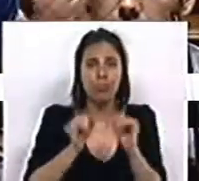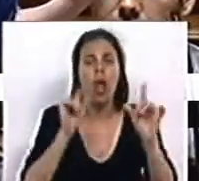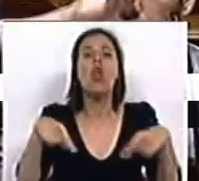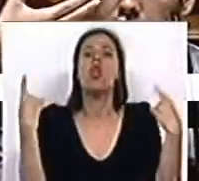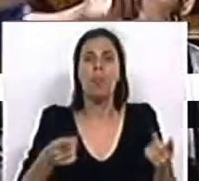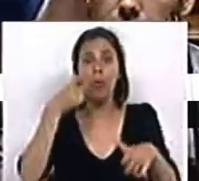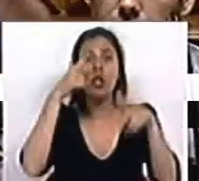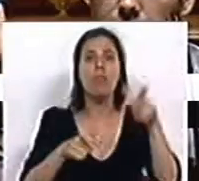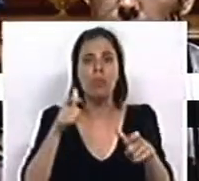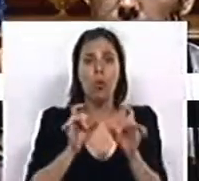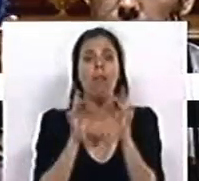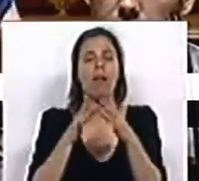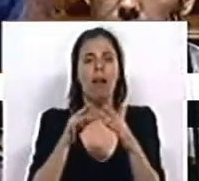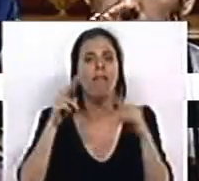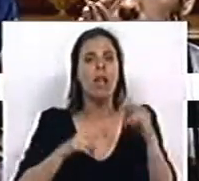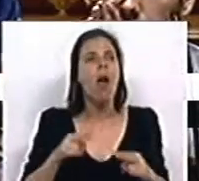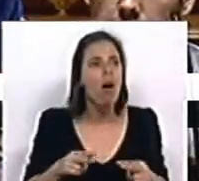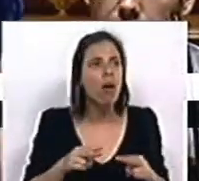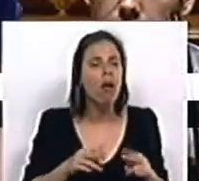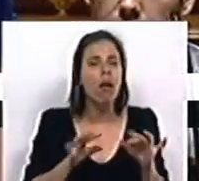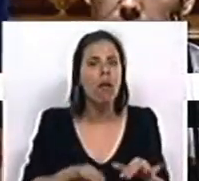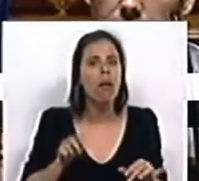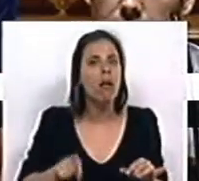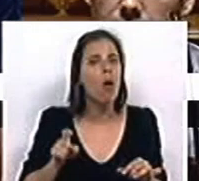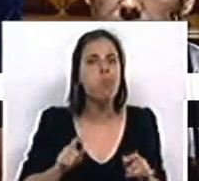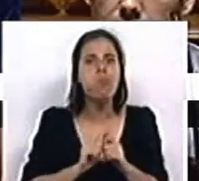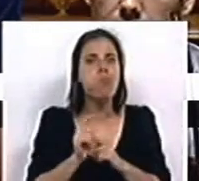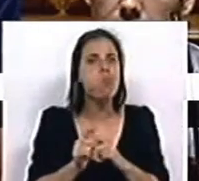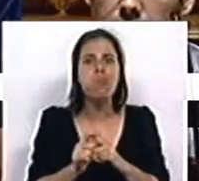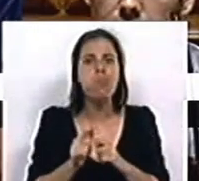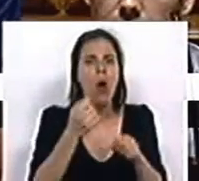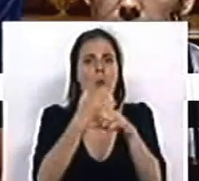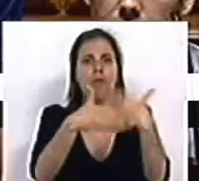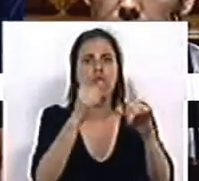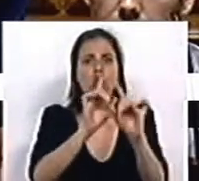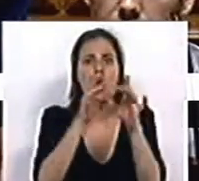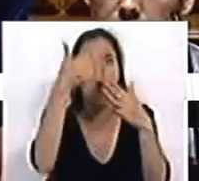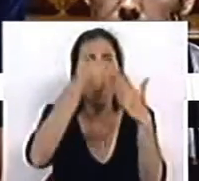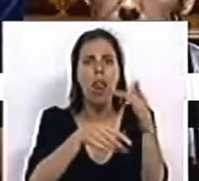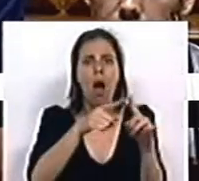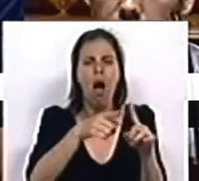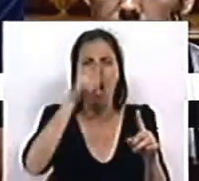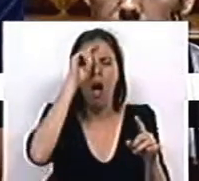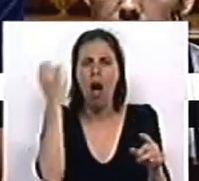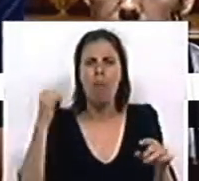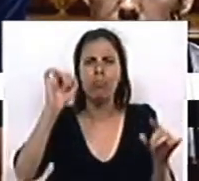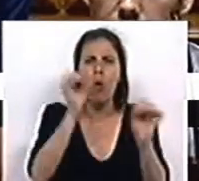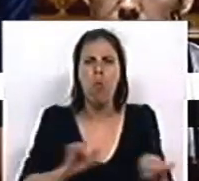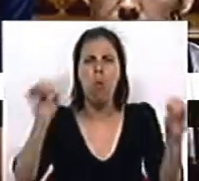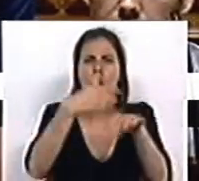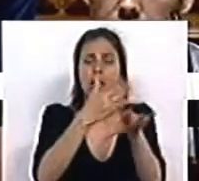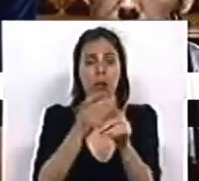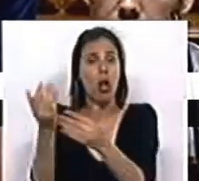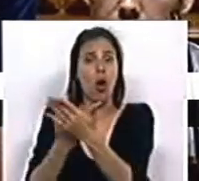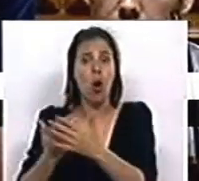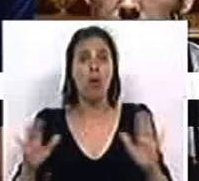e depois estas pessoas chegam ao site das finanças e não funciona e não lhes permite pagar os impostos. Isto é desrespeito por todo o setor e